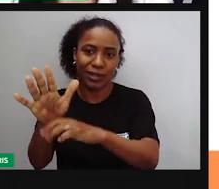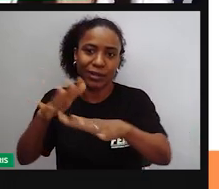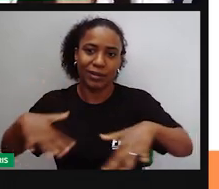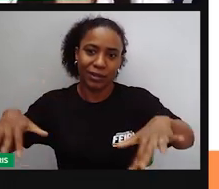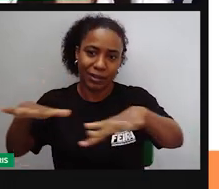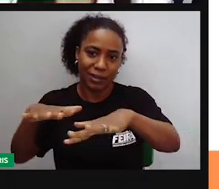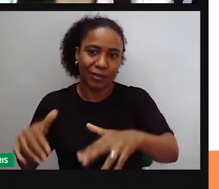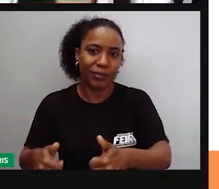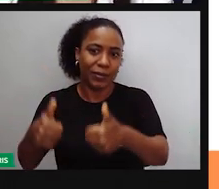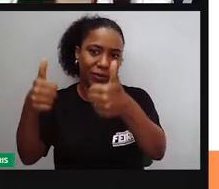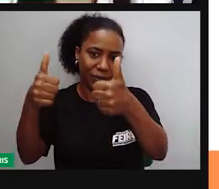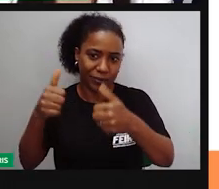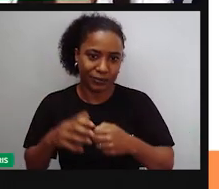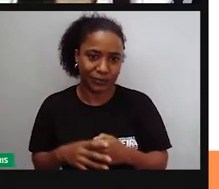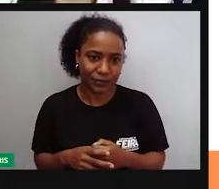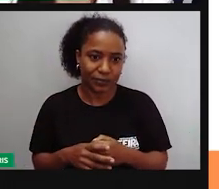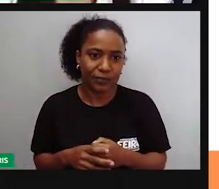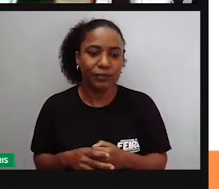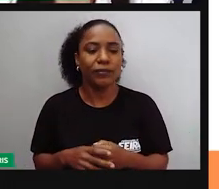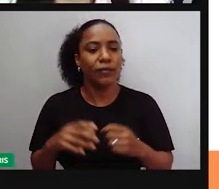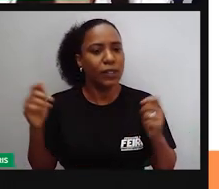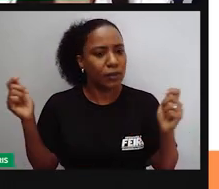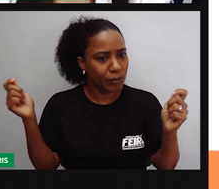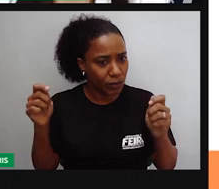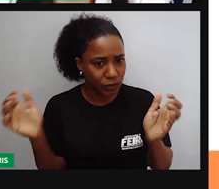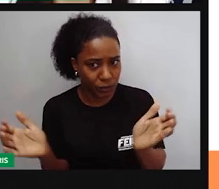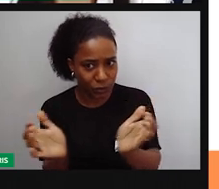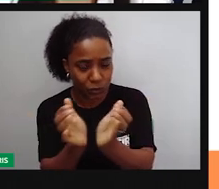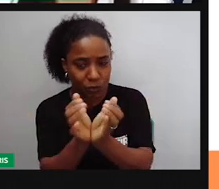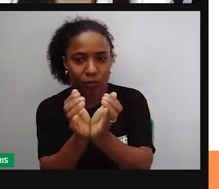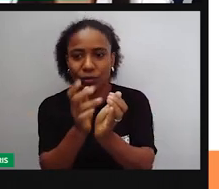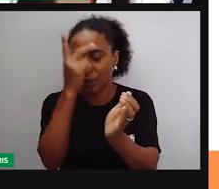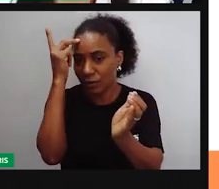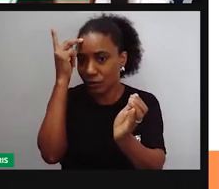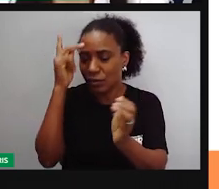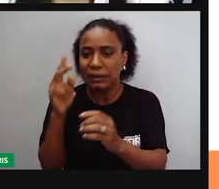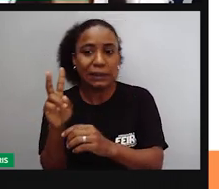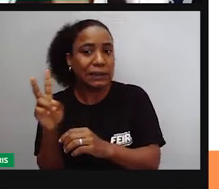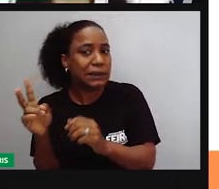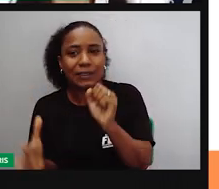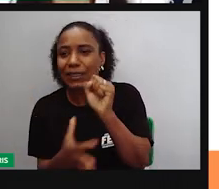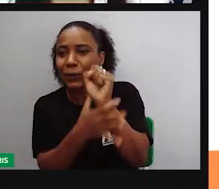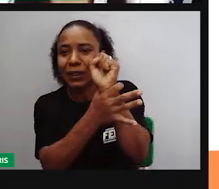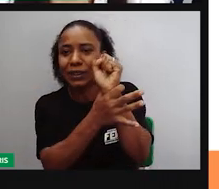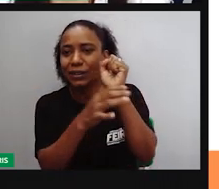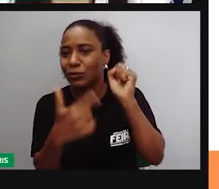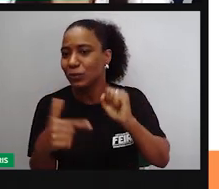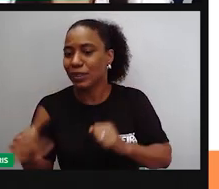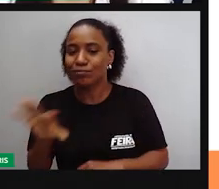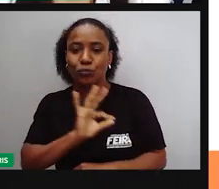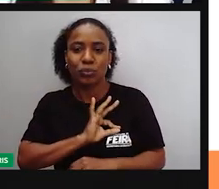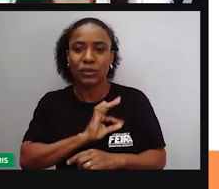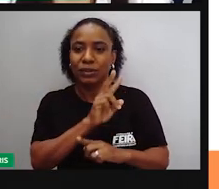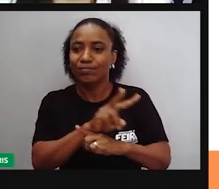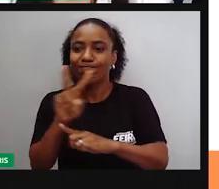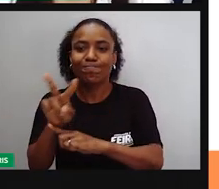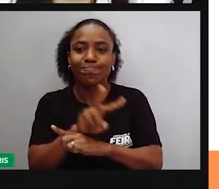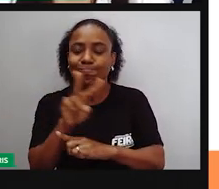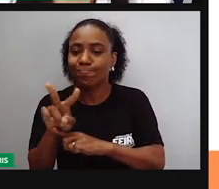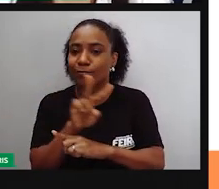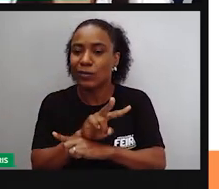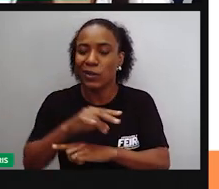Então, elas auxiliam resolvendo questões como falta de policiamento, iluminação precária, ruas sem